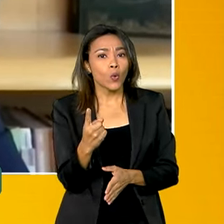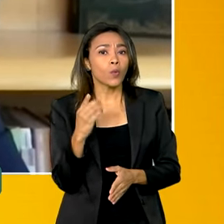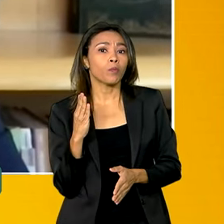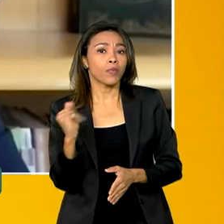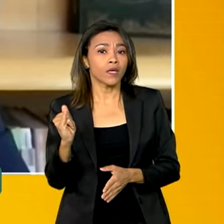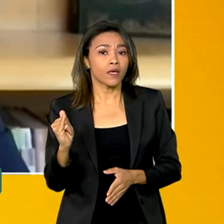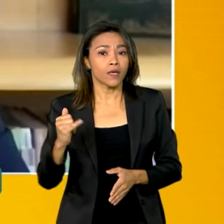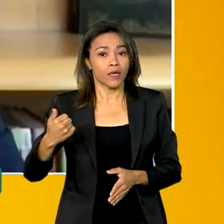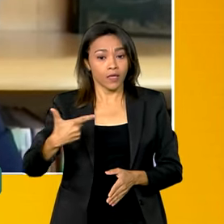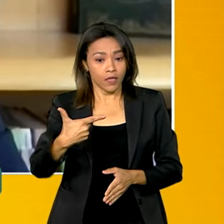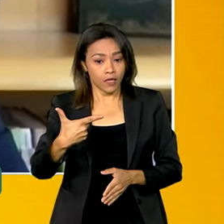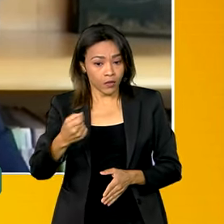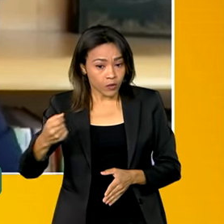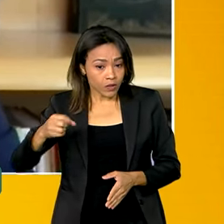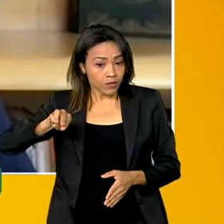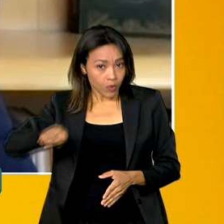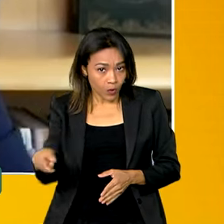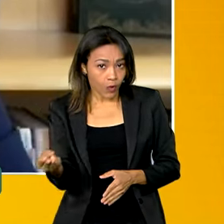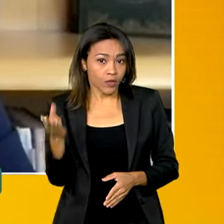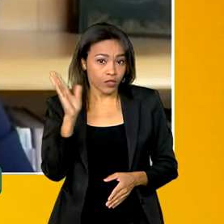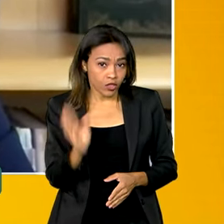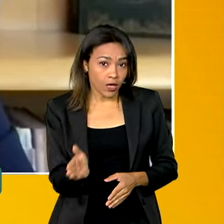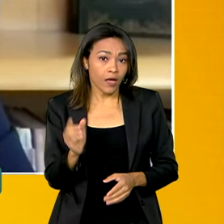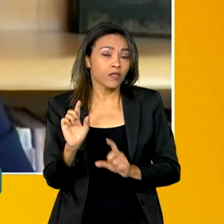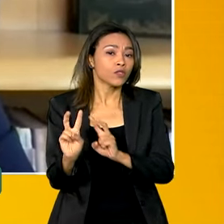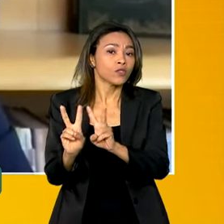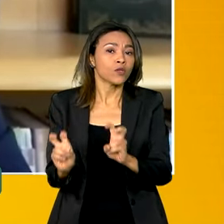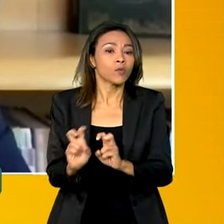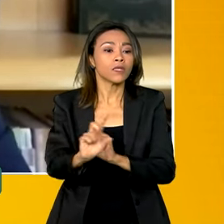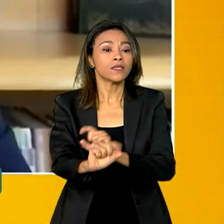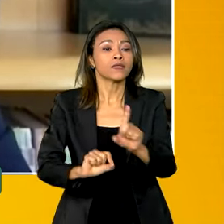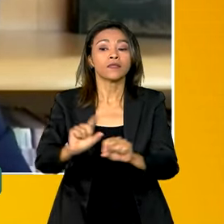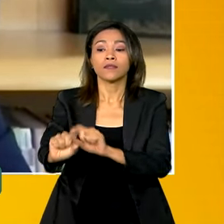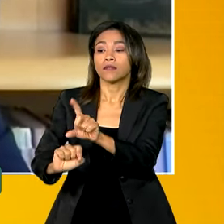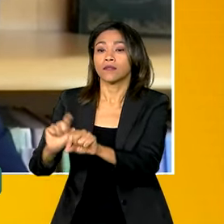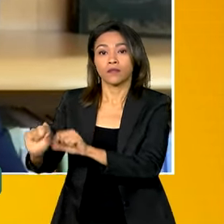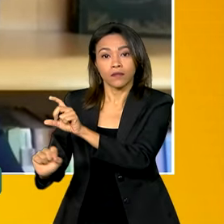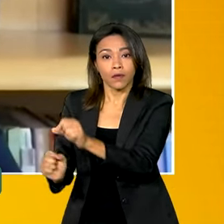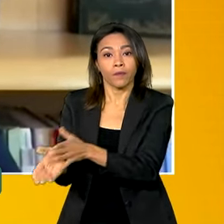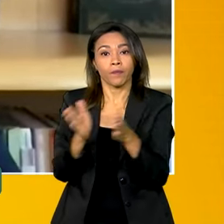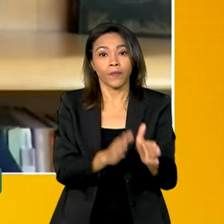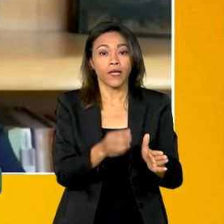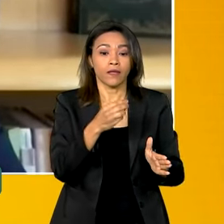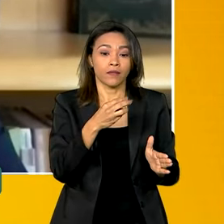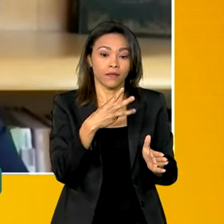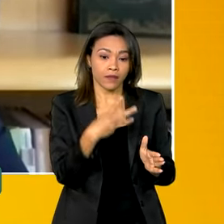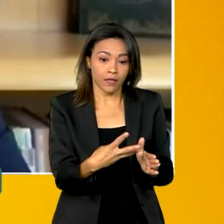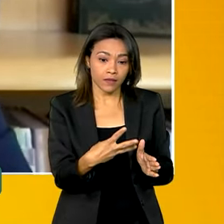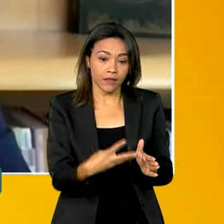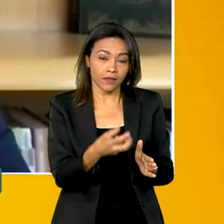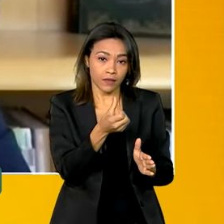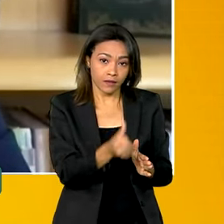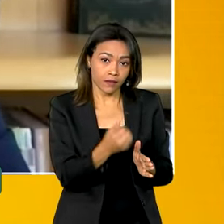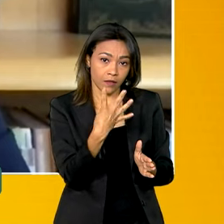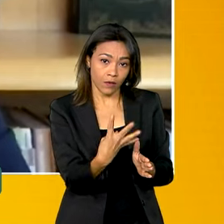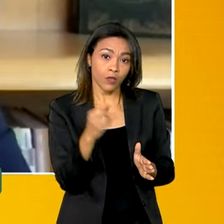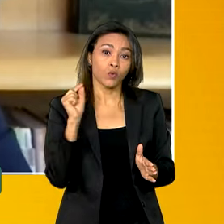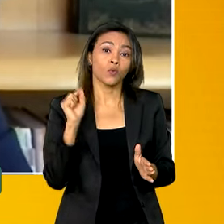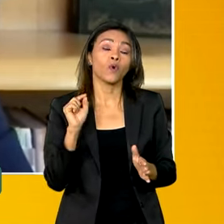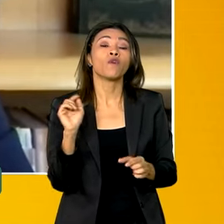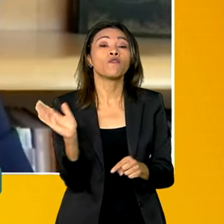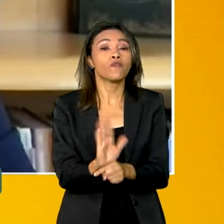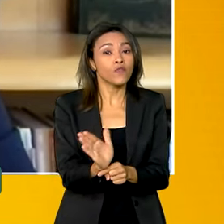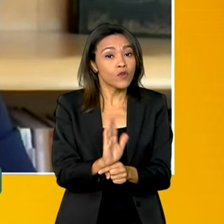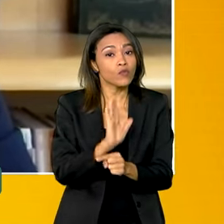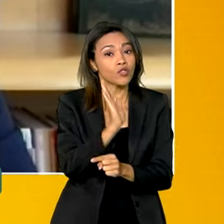bilhão na seleção nacional. Tivemos já 364 filmes selecionados